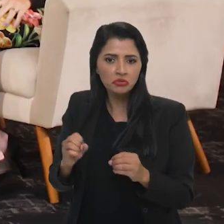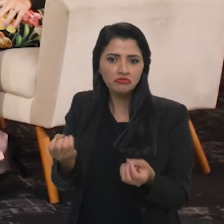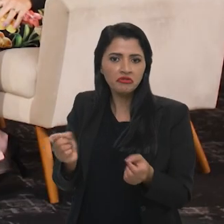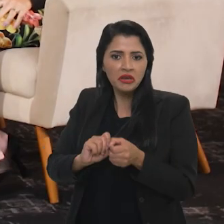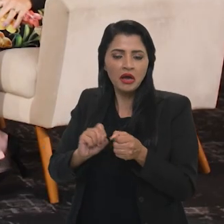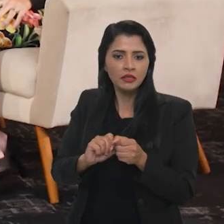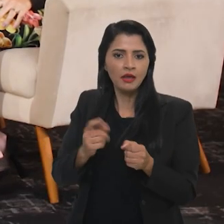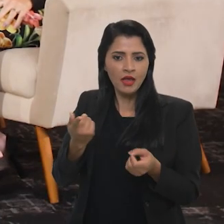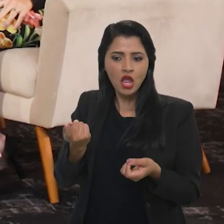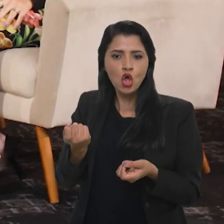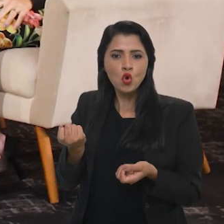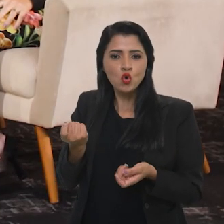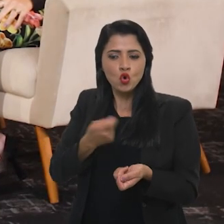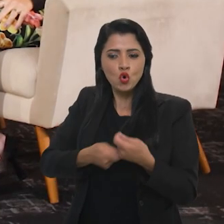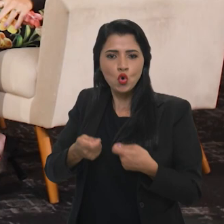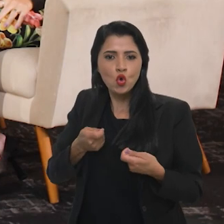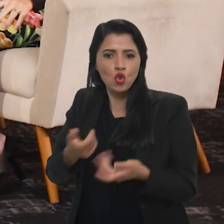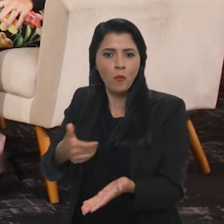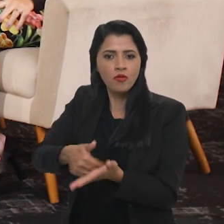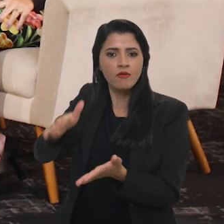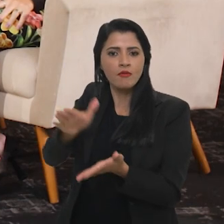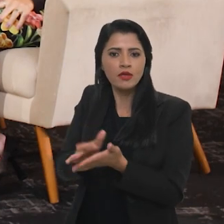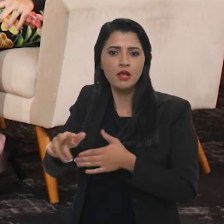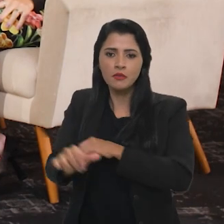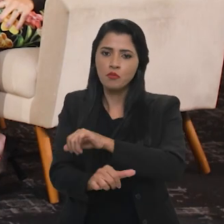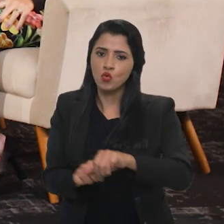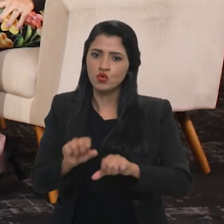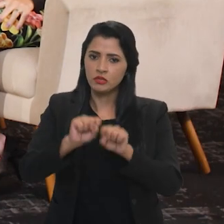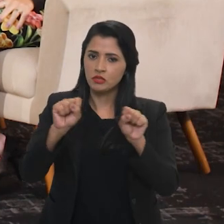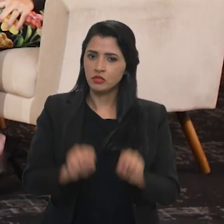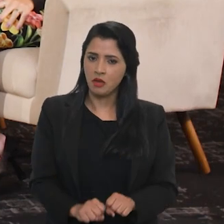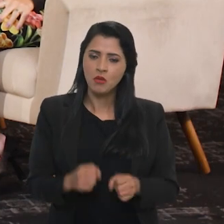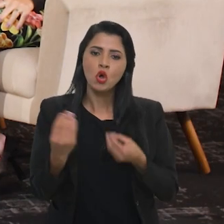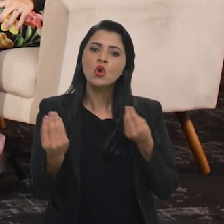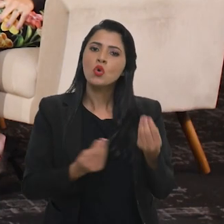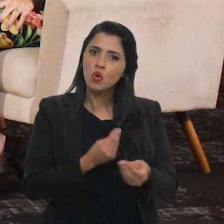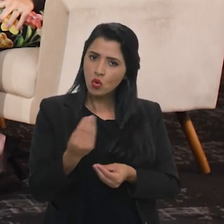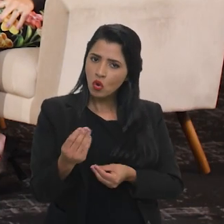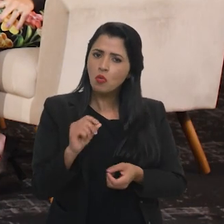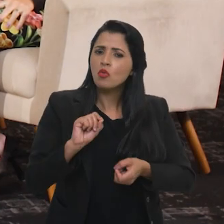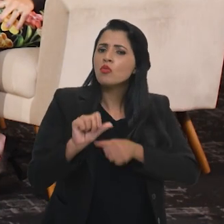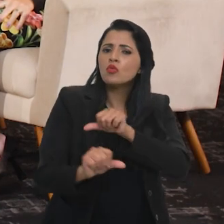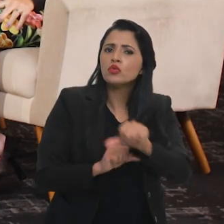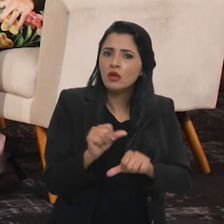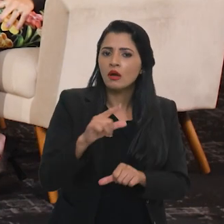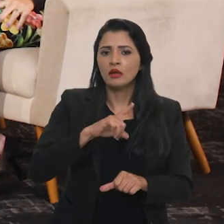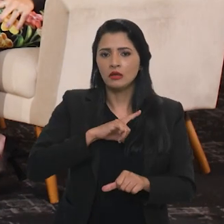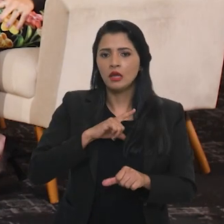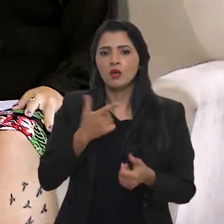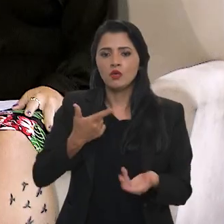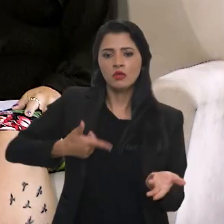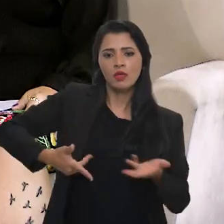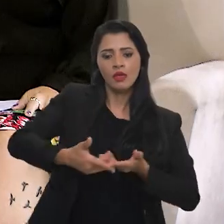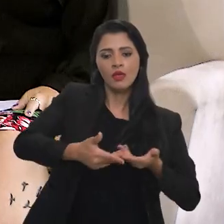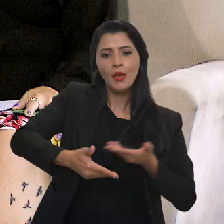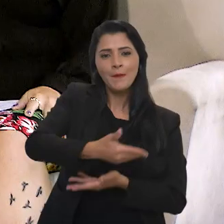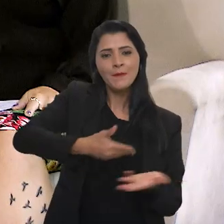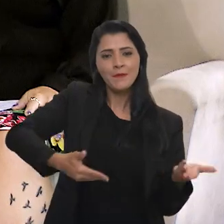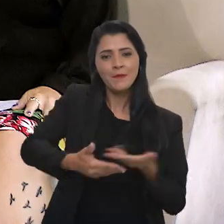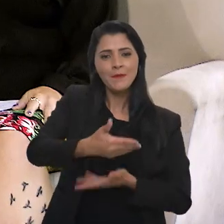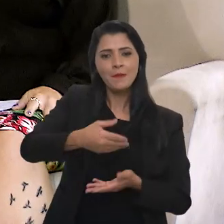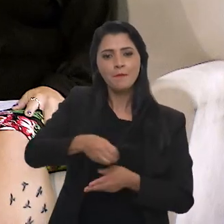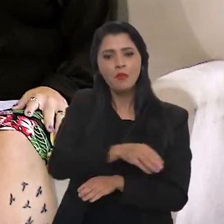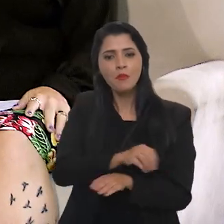e não tem um estímulo econômico para que elas mudem o sistema hoje. E mudem como? Obviamente, tendo um trabalho de moderação para